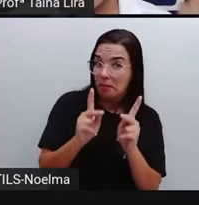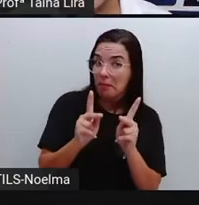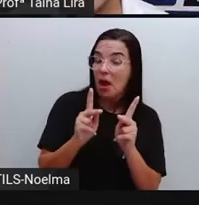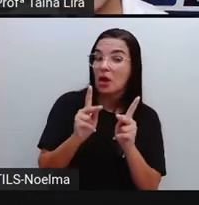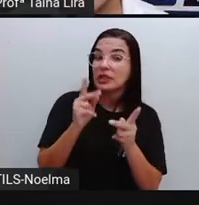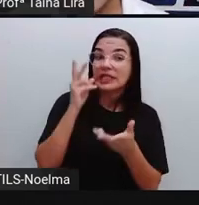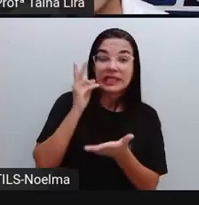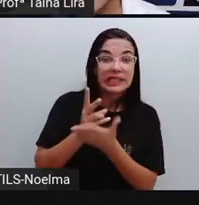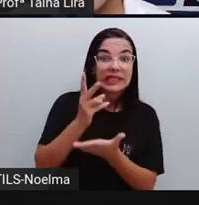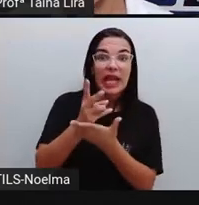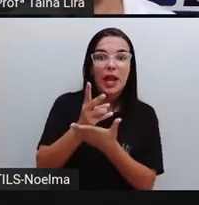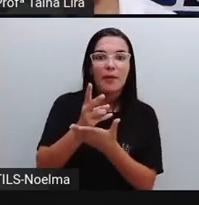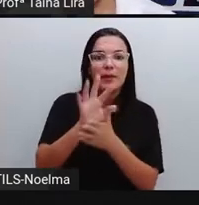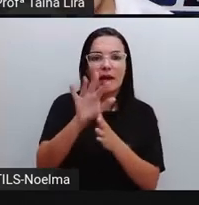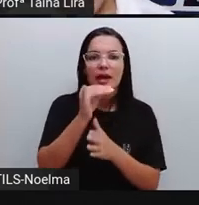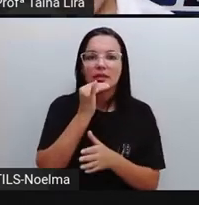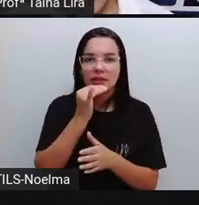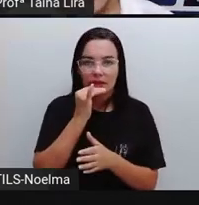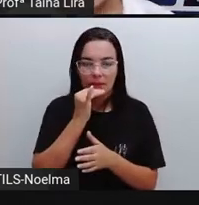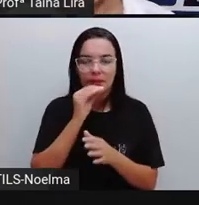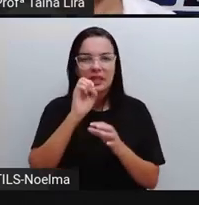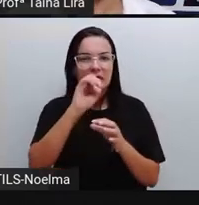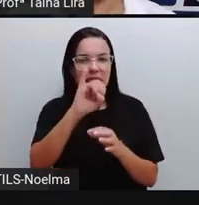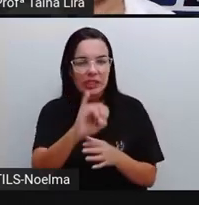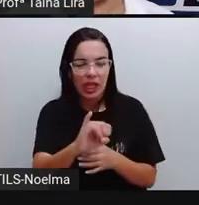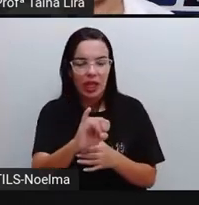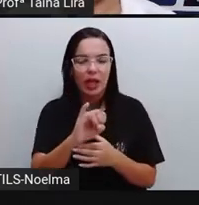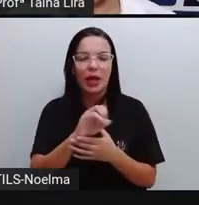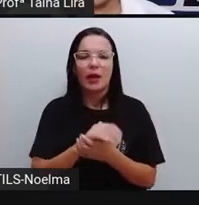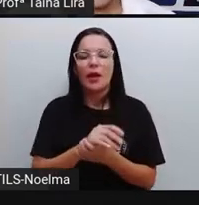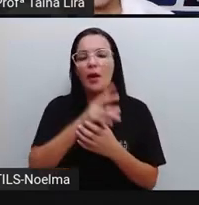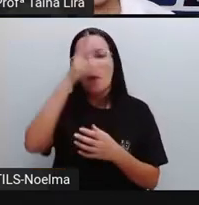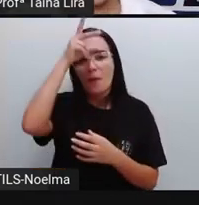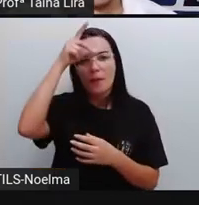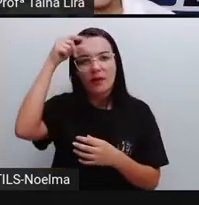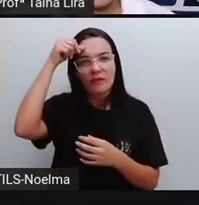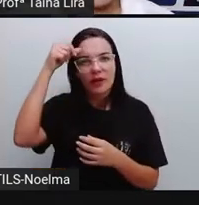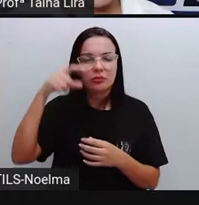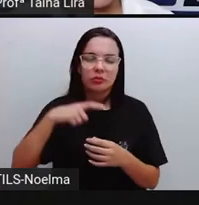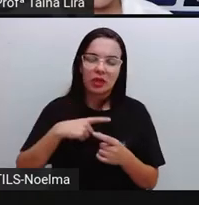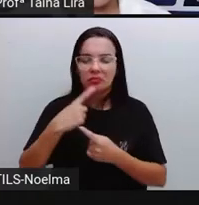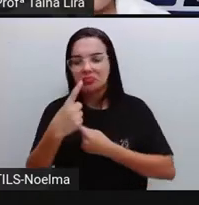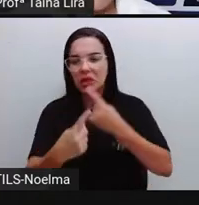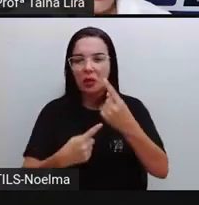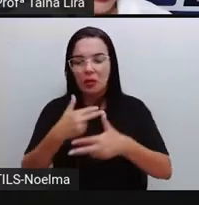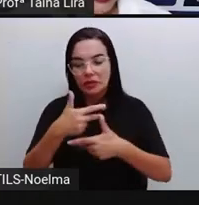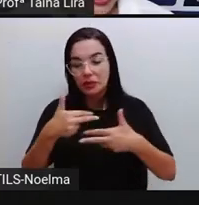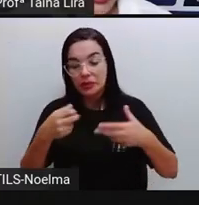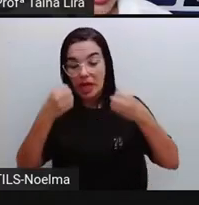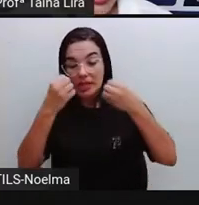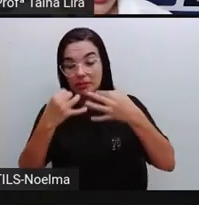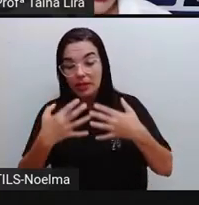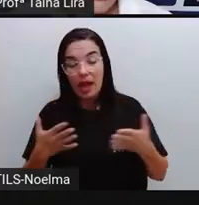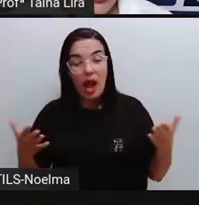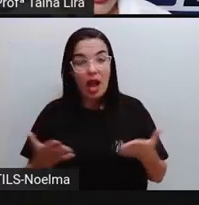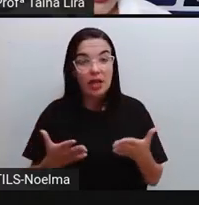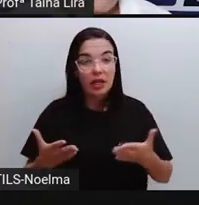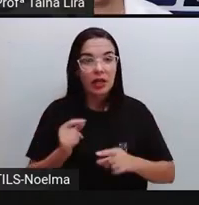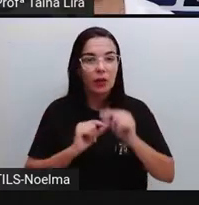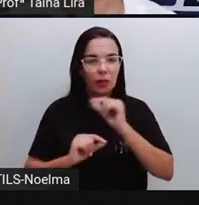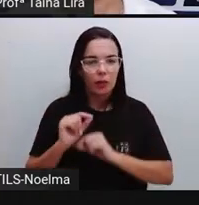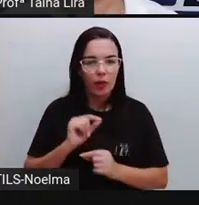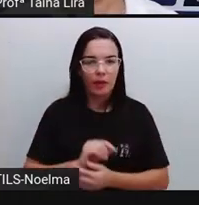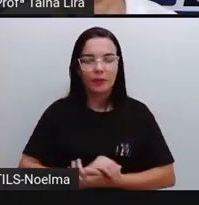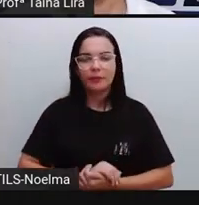Como assim, pró? O prefeito, né? Pode acontecer algumas situações que a pró vai falar